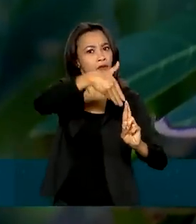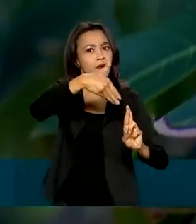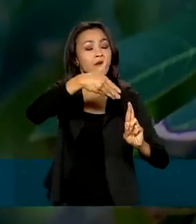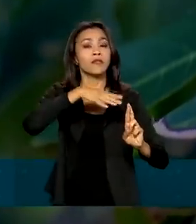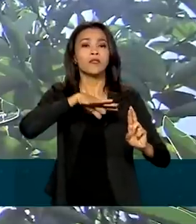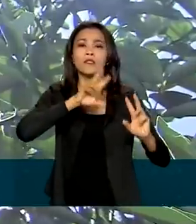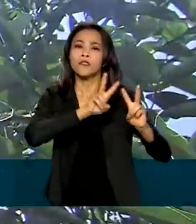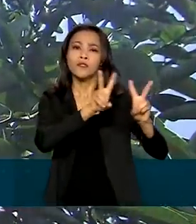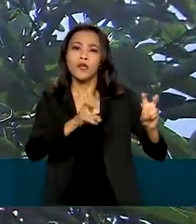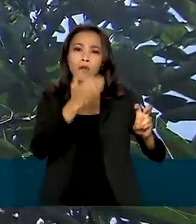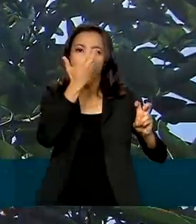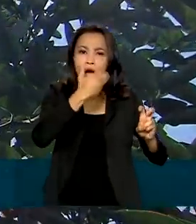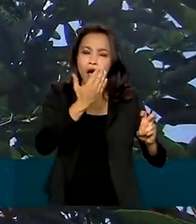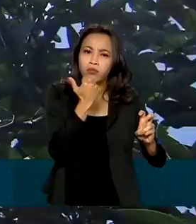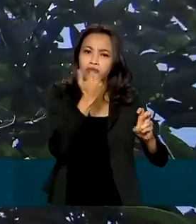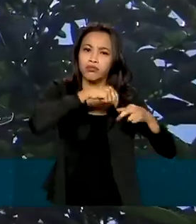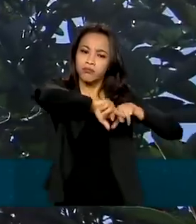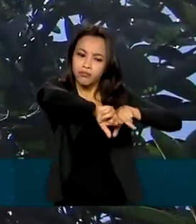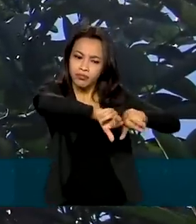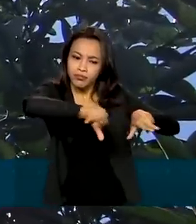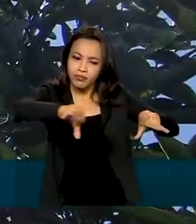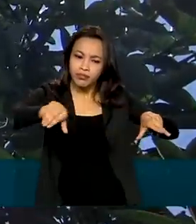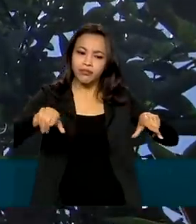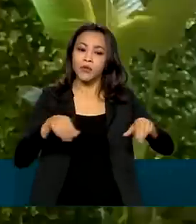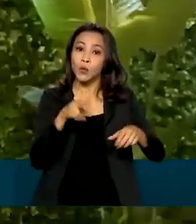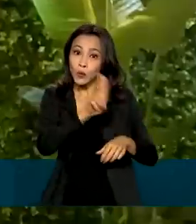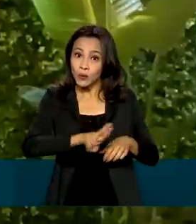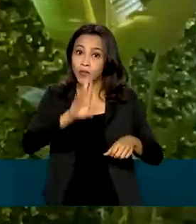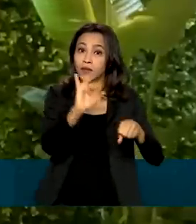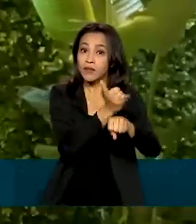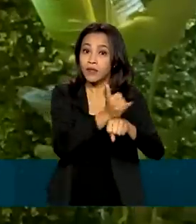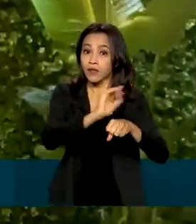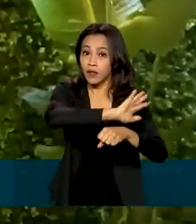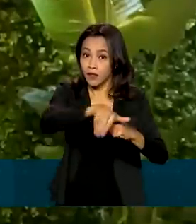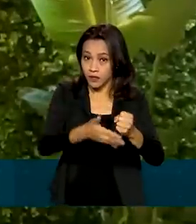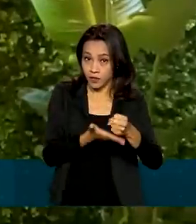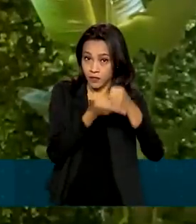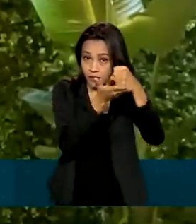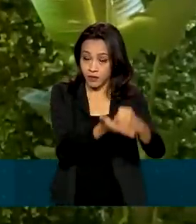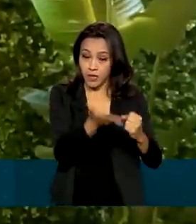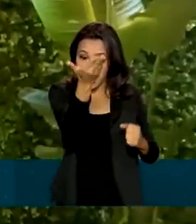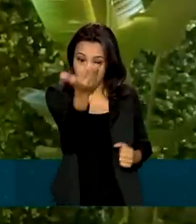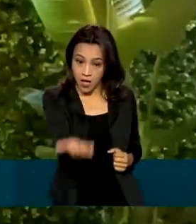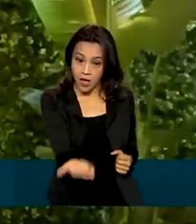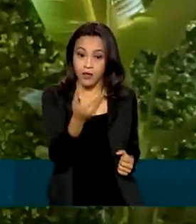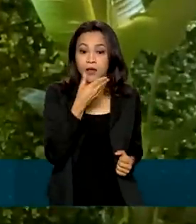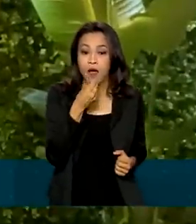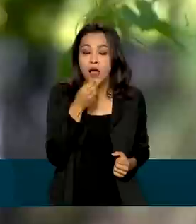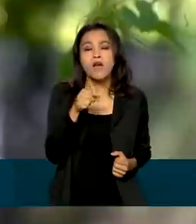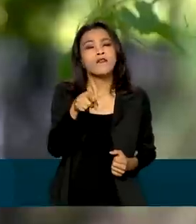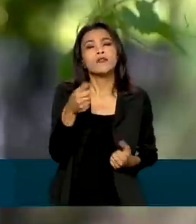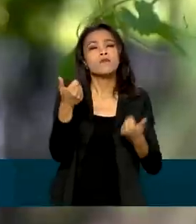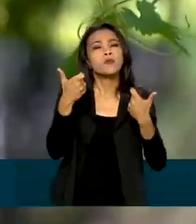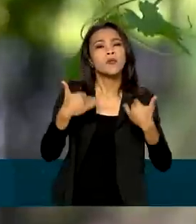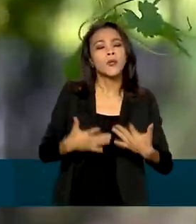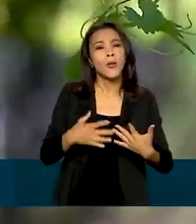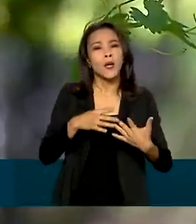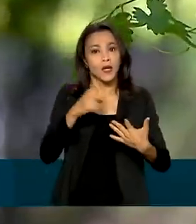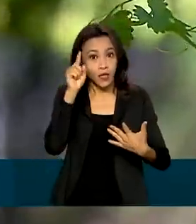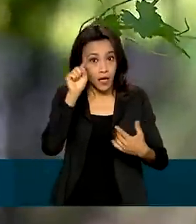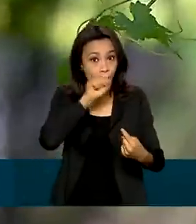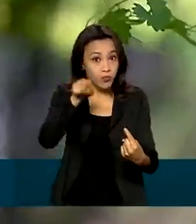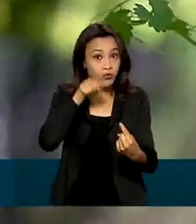de alimentos por meio de práticas sustentáveis. Este empresário diz que a pretensão é aumentar